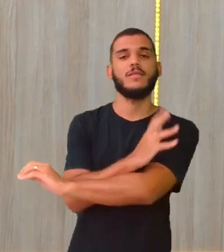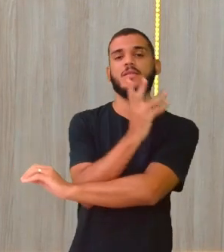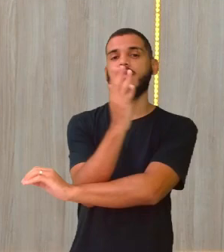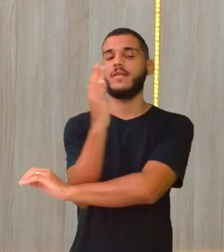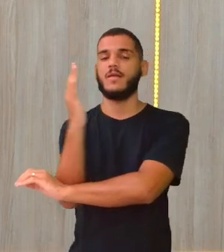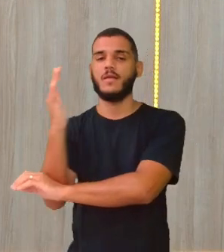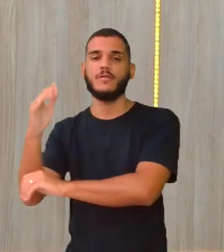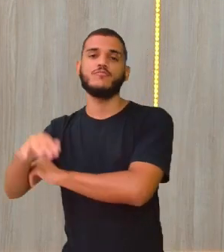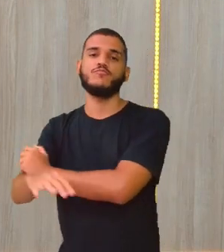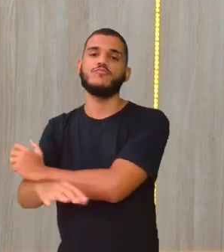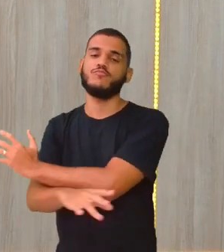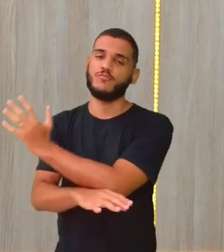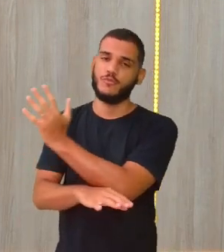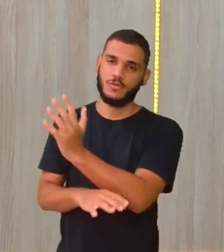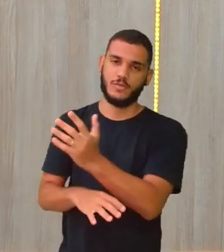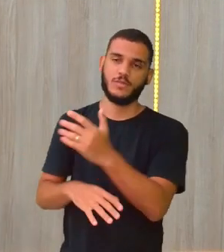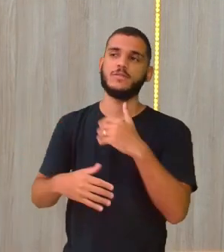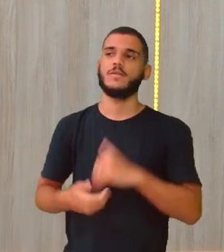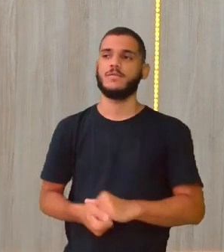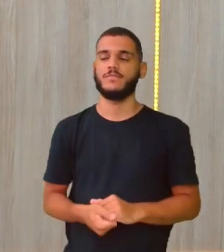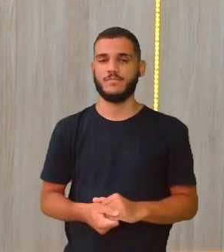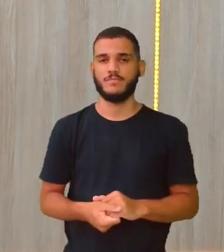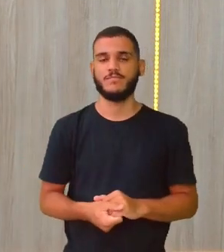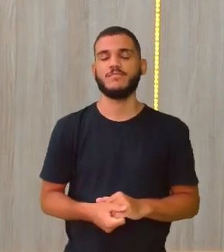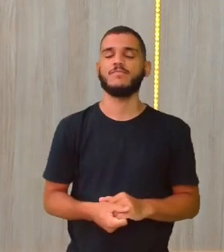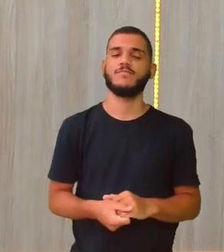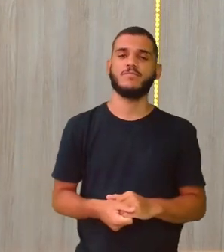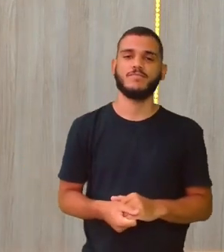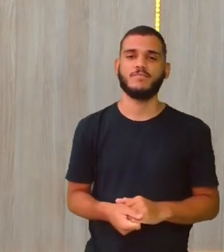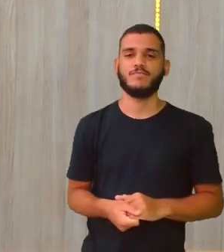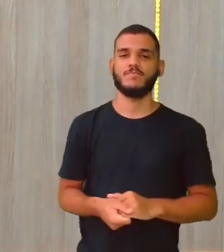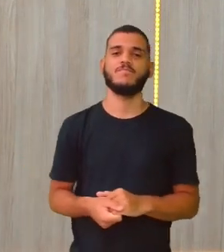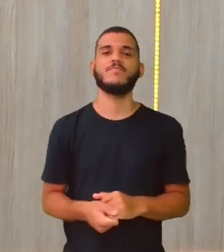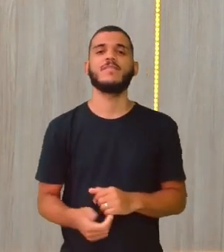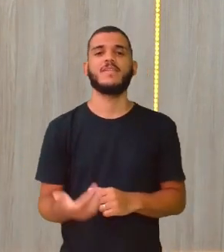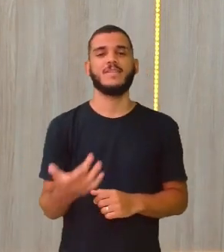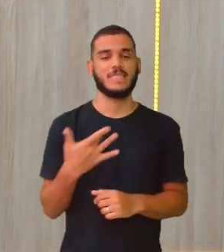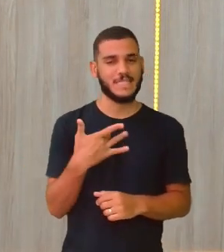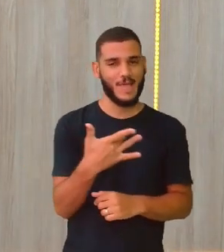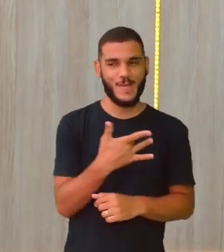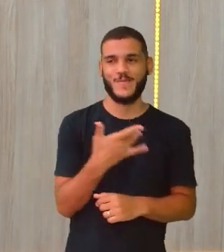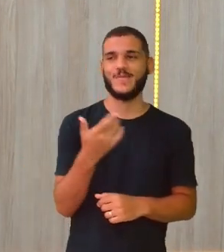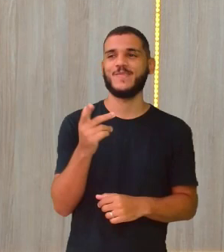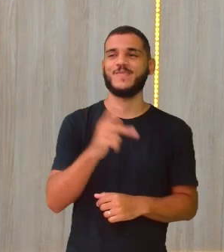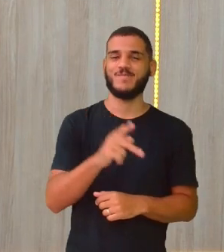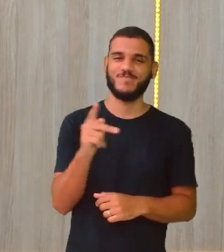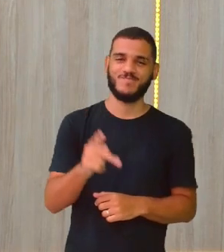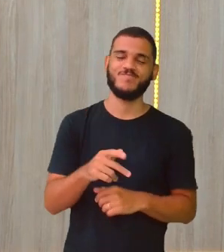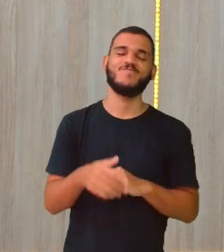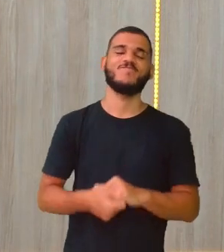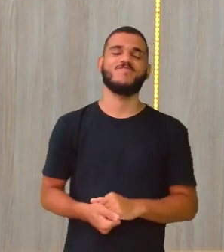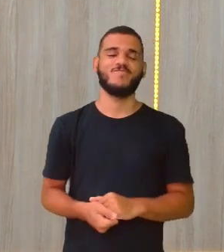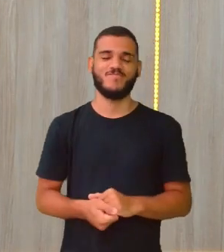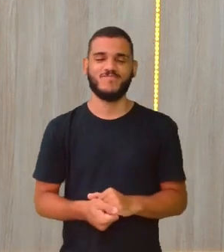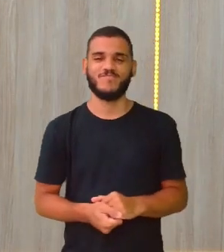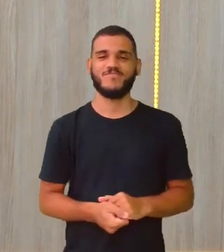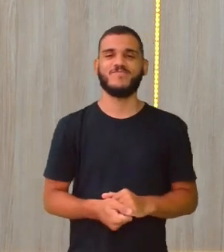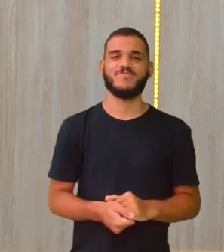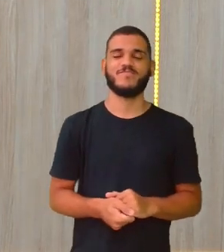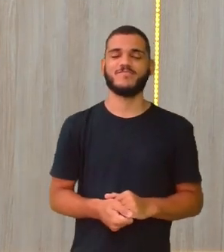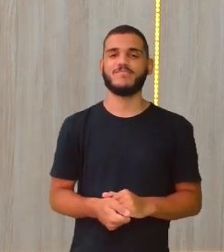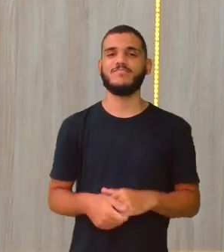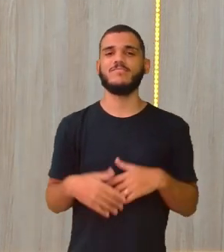ambiente. Olha, com o meu chocolate que é que dá, né professora? ele tá sadinho. Ele tá sadinho, né professora? E aí,